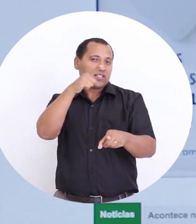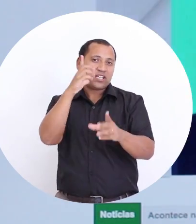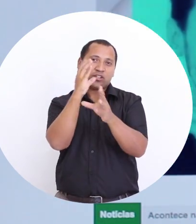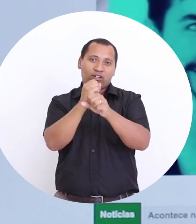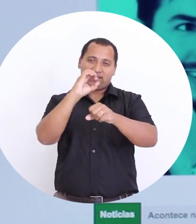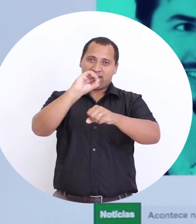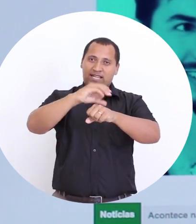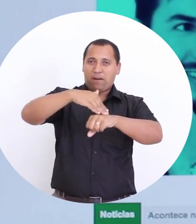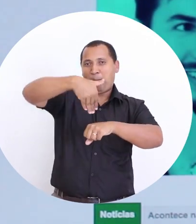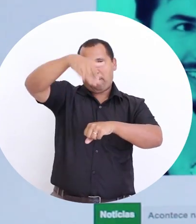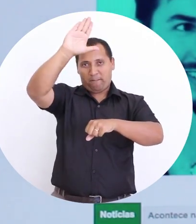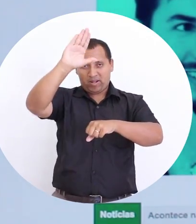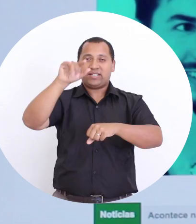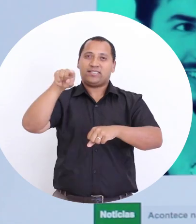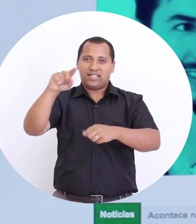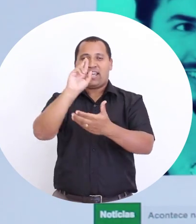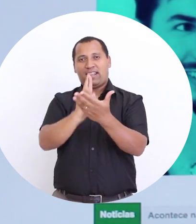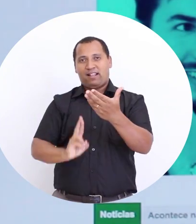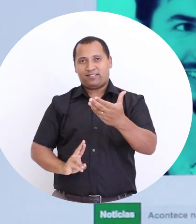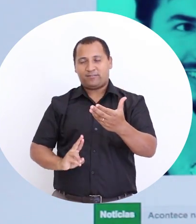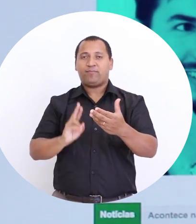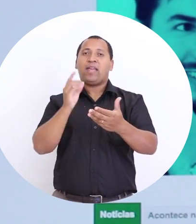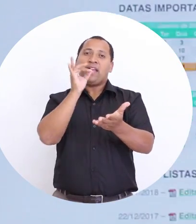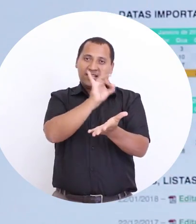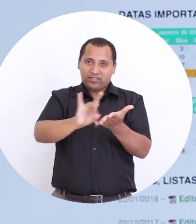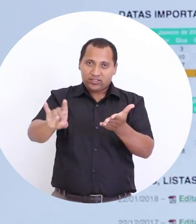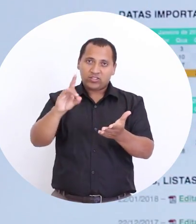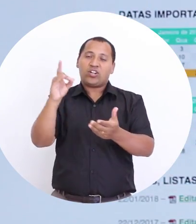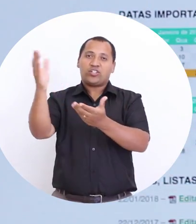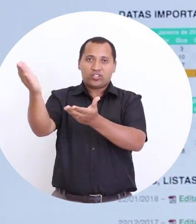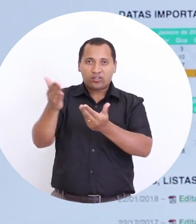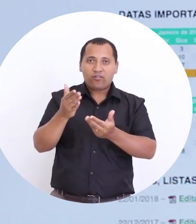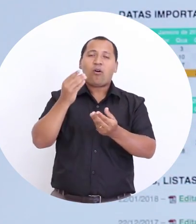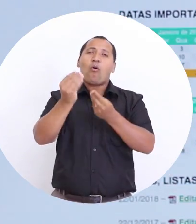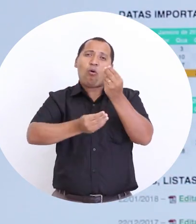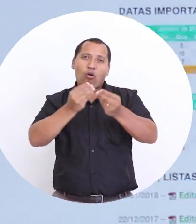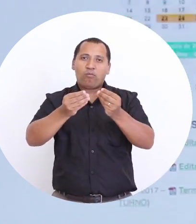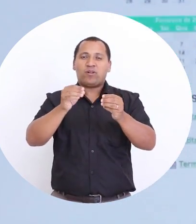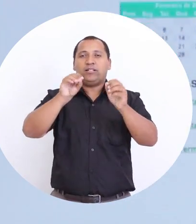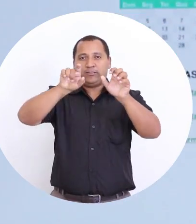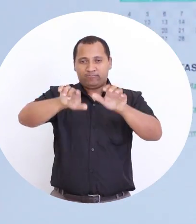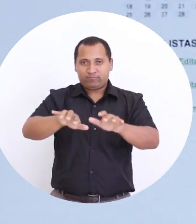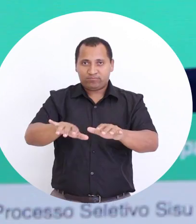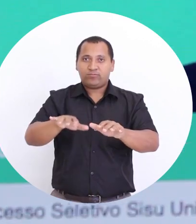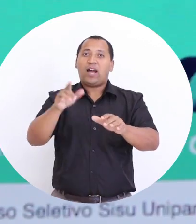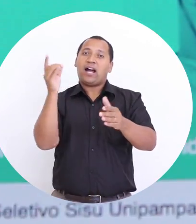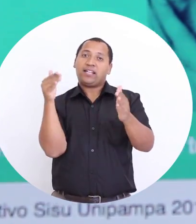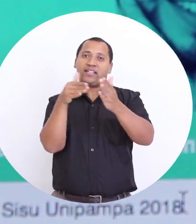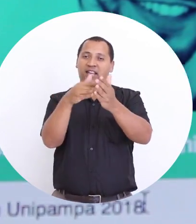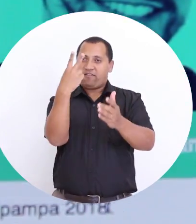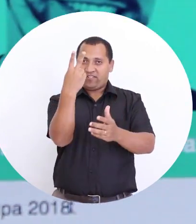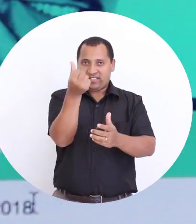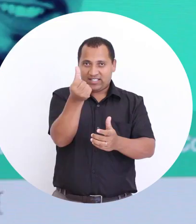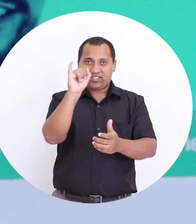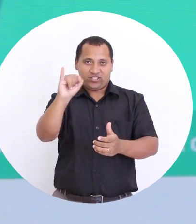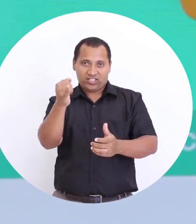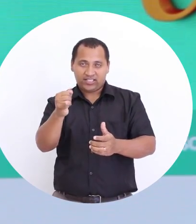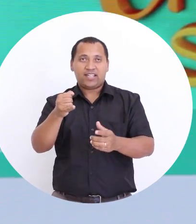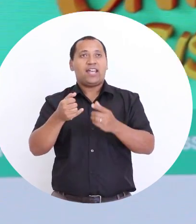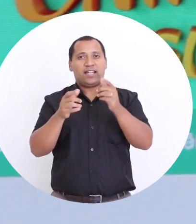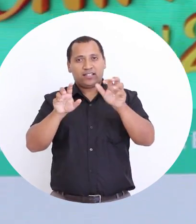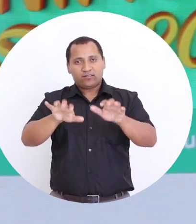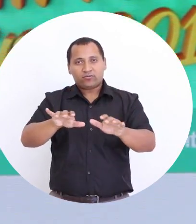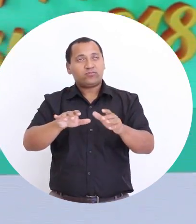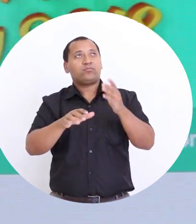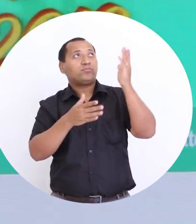nota superior a zero na prova de redação. As inscrições para a chamada regular devem ser feitas até dia 26 de janeiro por